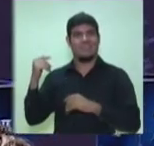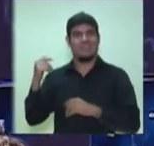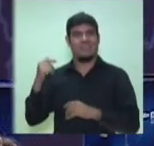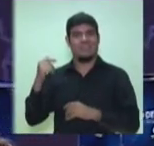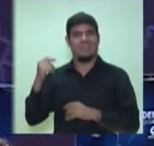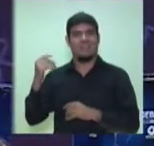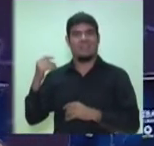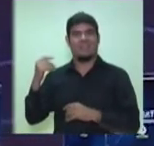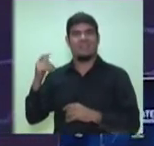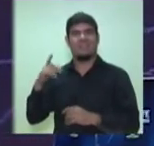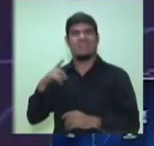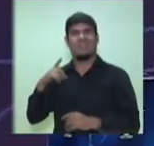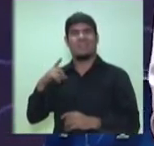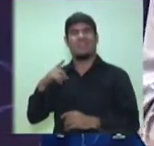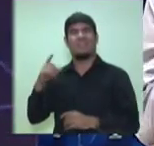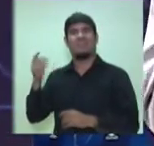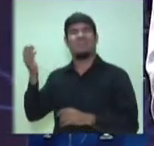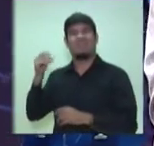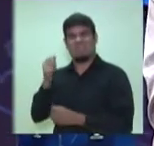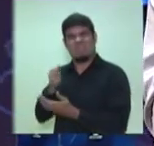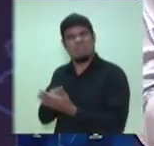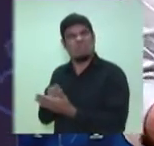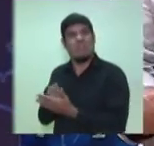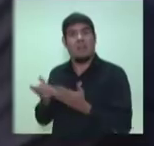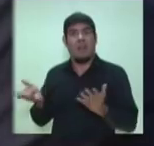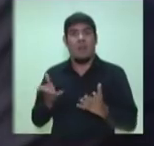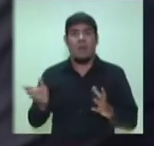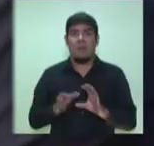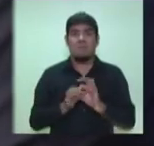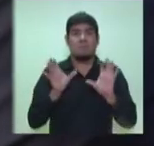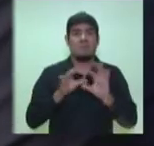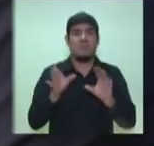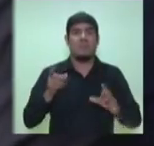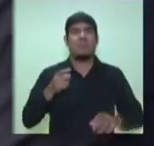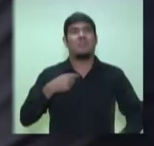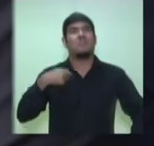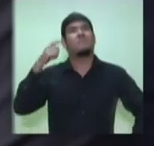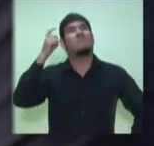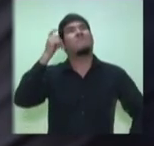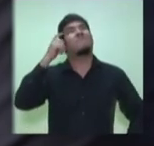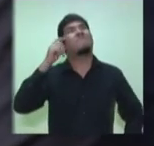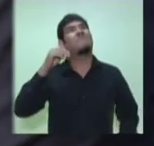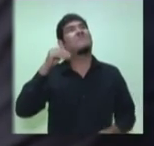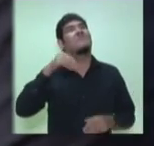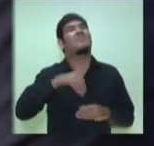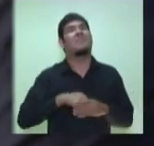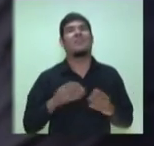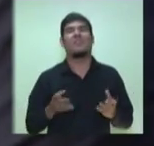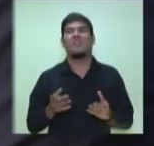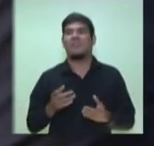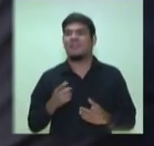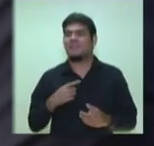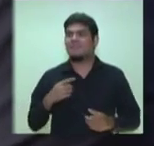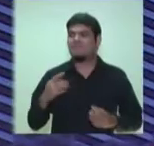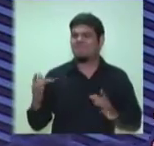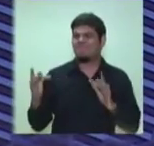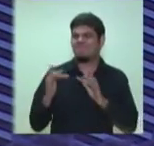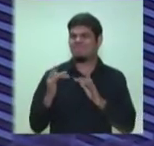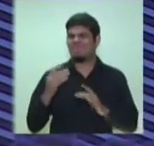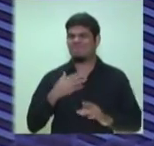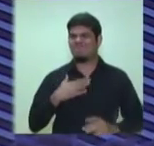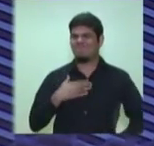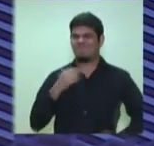quem sabe, é procurar votar naquilo que mais se aproxime do que seja a sua convicção básica de cidadão. Manaus exige